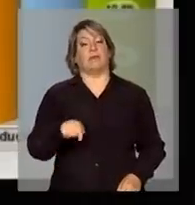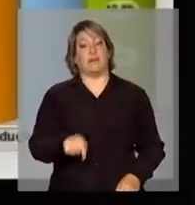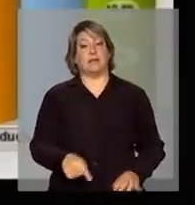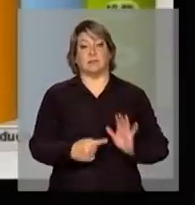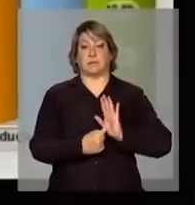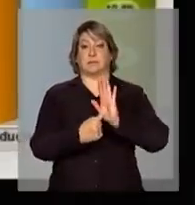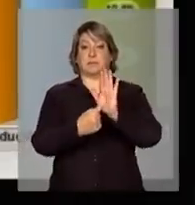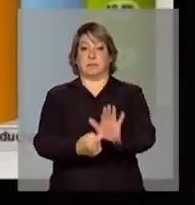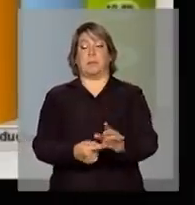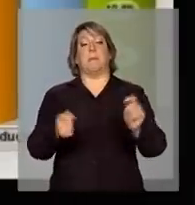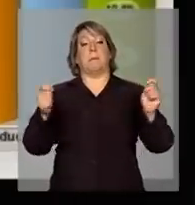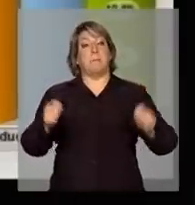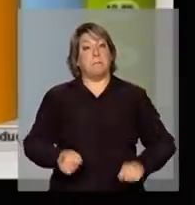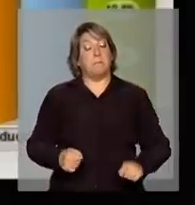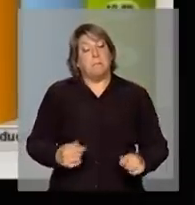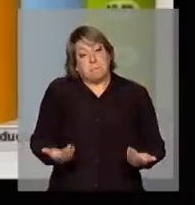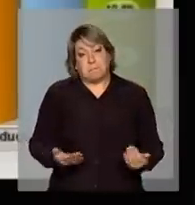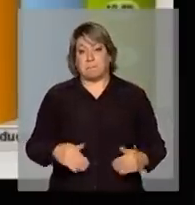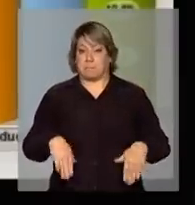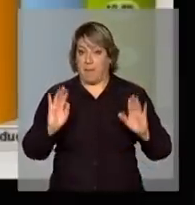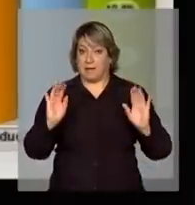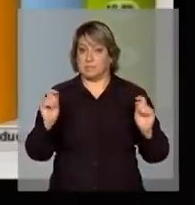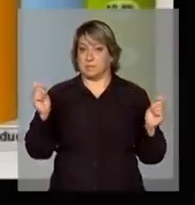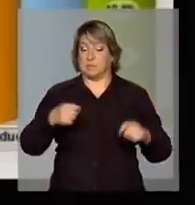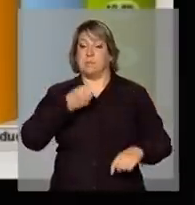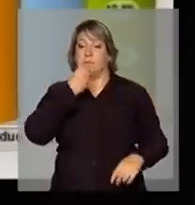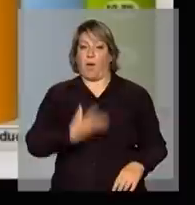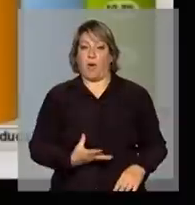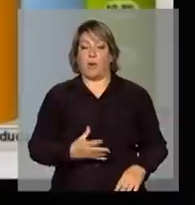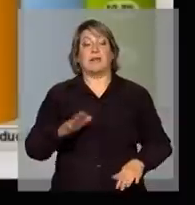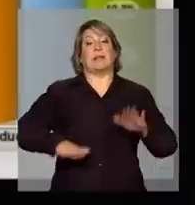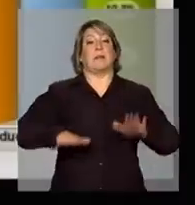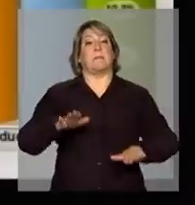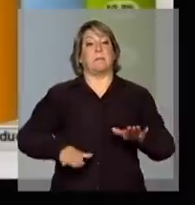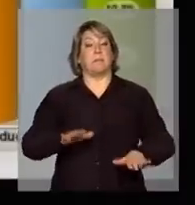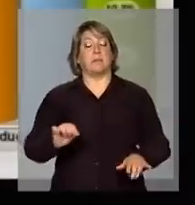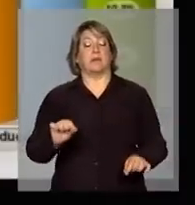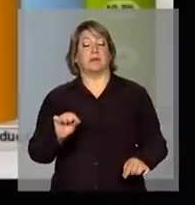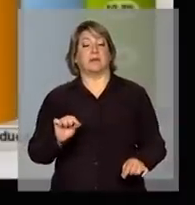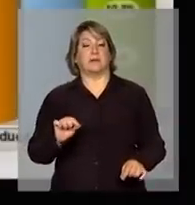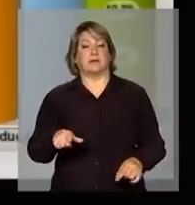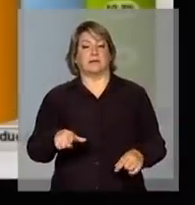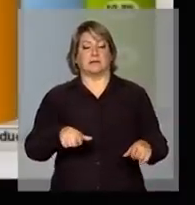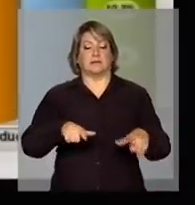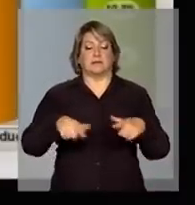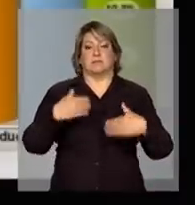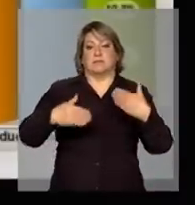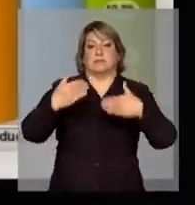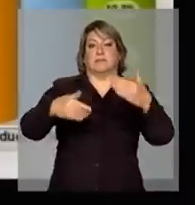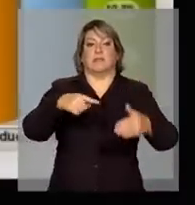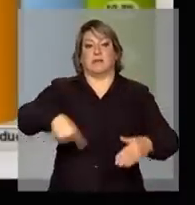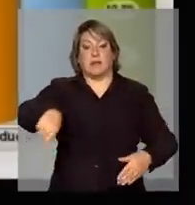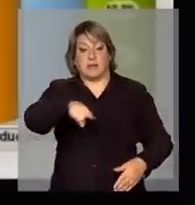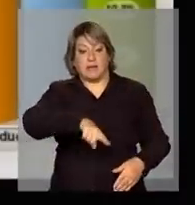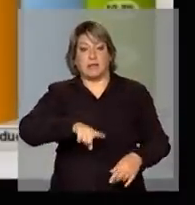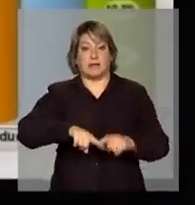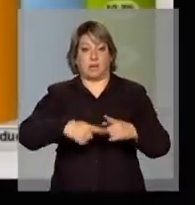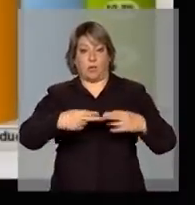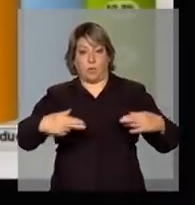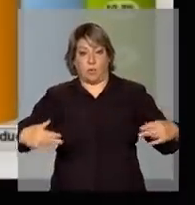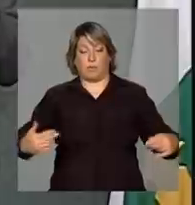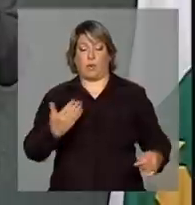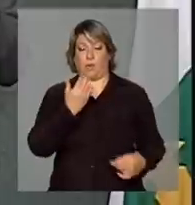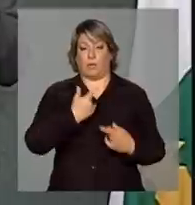pode ser ainda mais positivo, dependendo do desenvolvimento da cultura. E, especificamente aqui no Centro-Oeste,